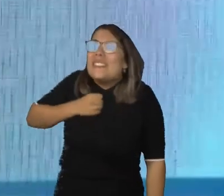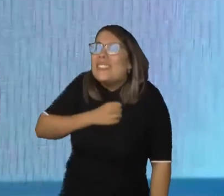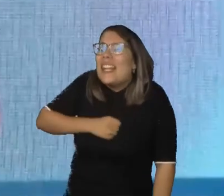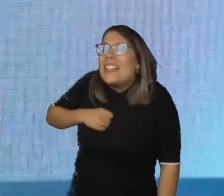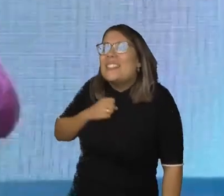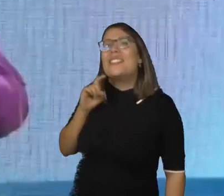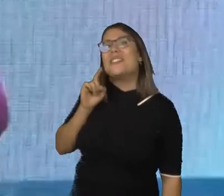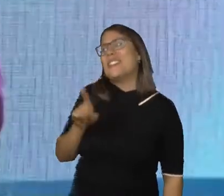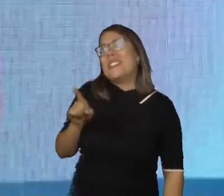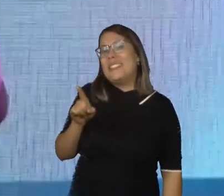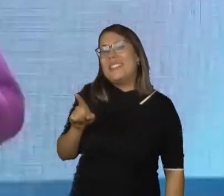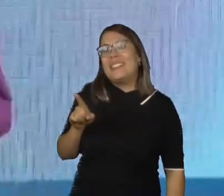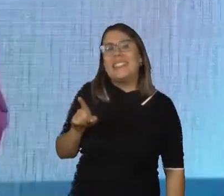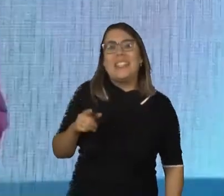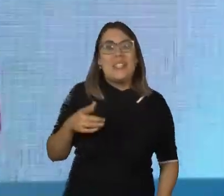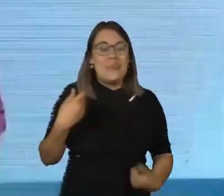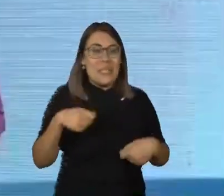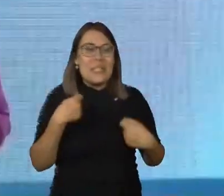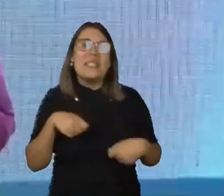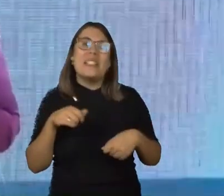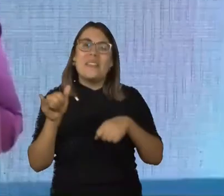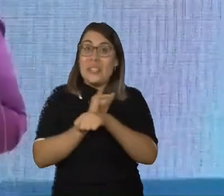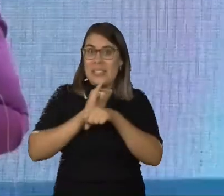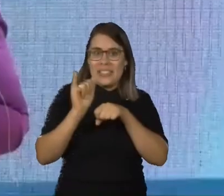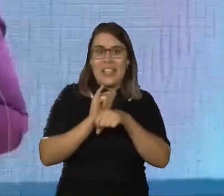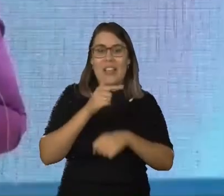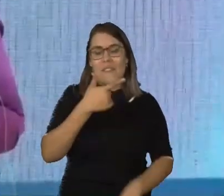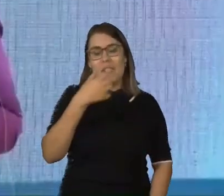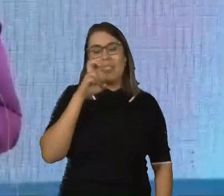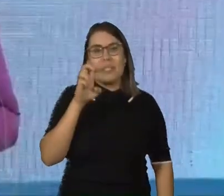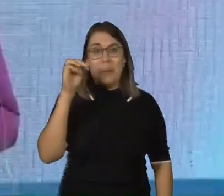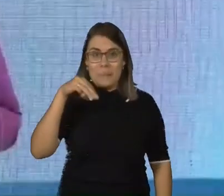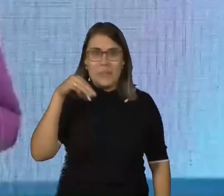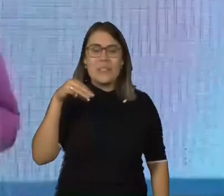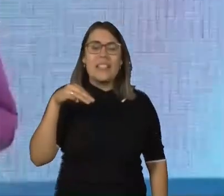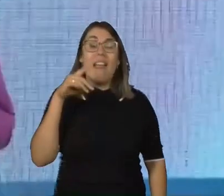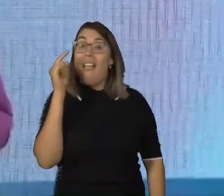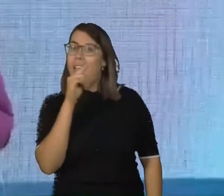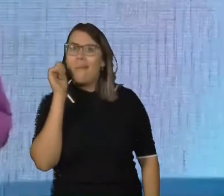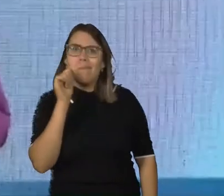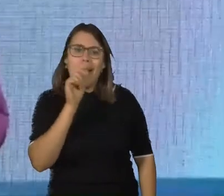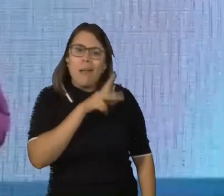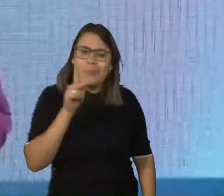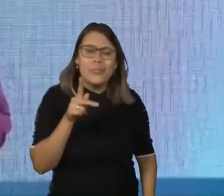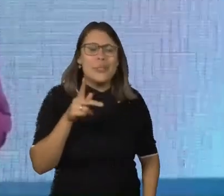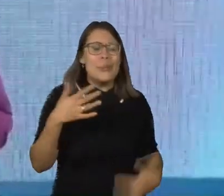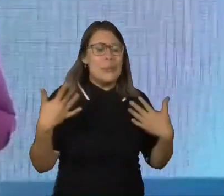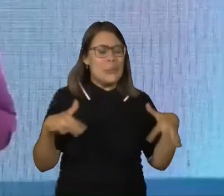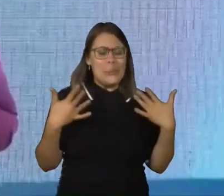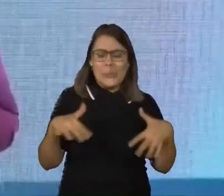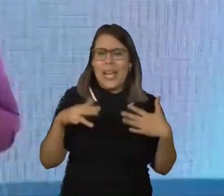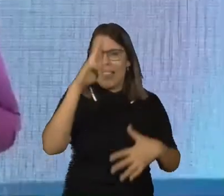tempo, a gente teve que fazer aqui, né? Exato, são só 25 minutos. Para quem já foi aluno da Tânia, sabe o quanto é incrível